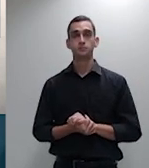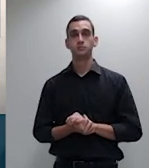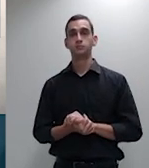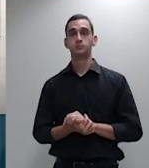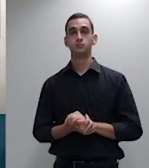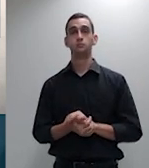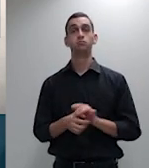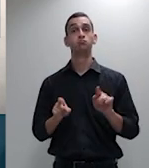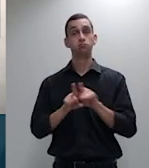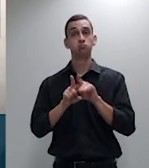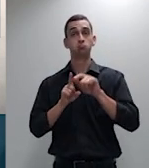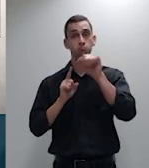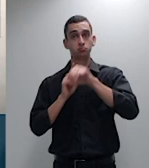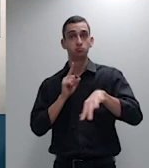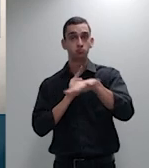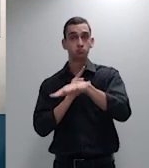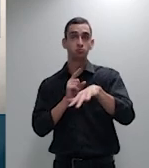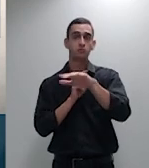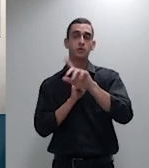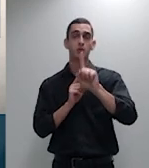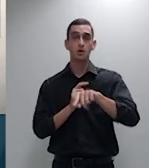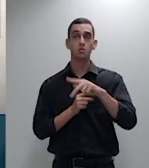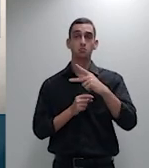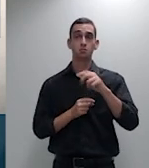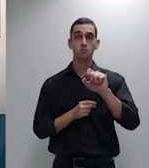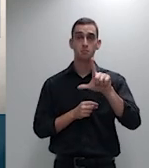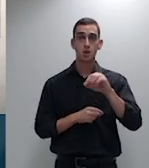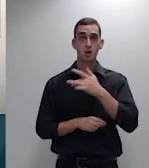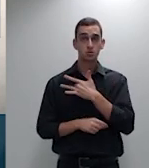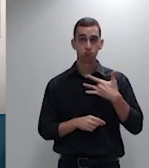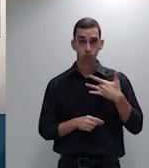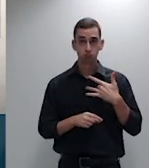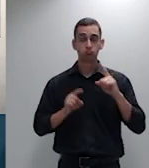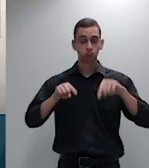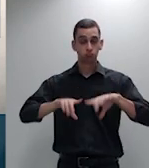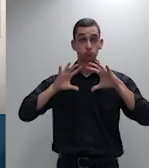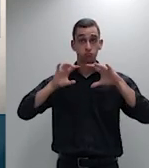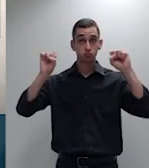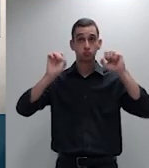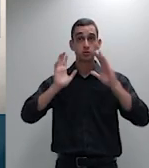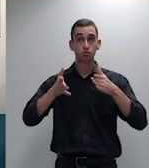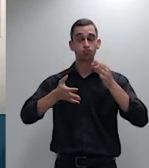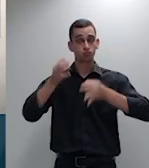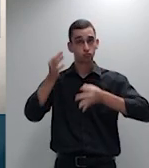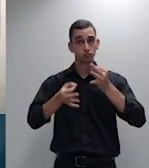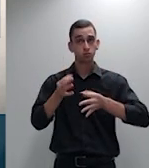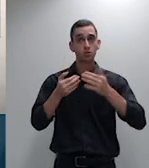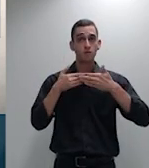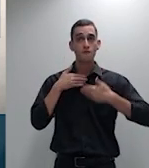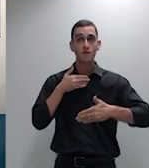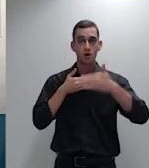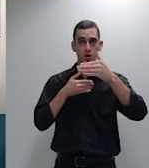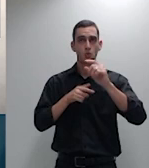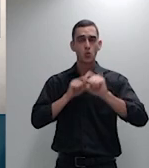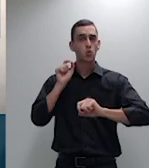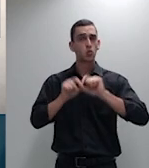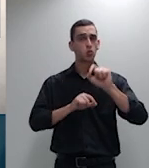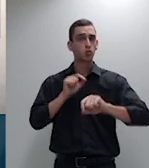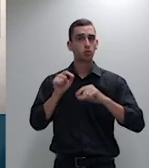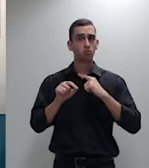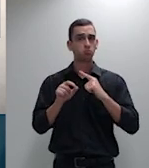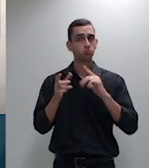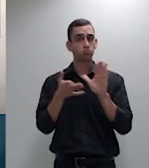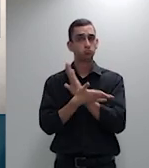nesta acordo superior um julgado no sentido de que a abusividade não pode ser declarada com base em mera